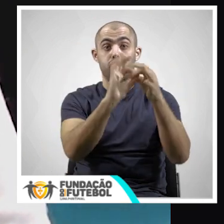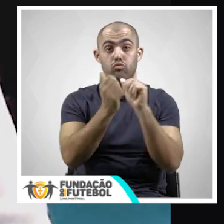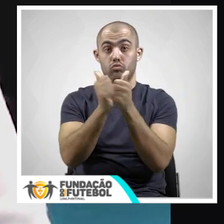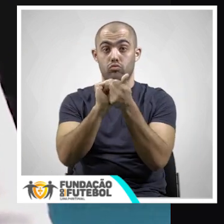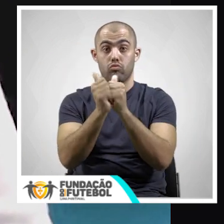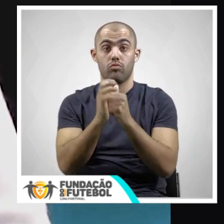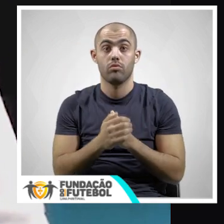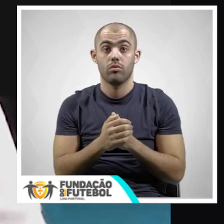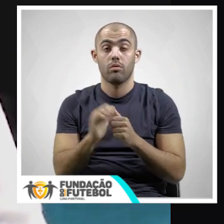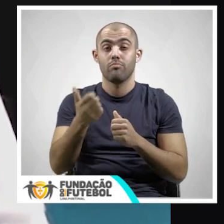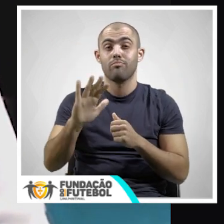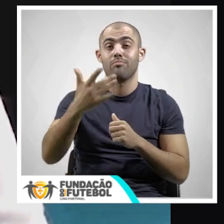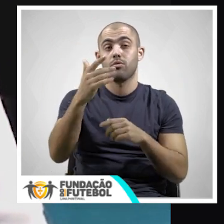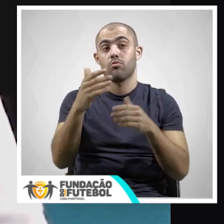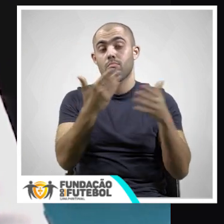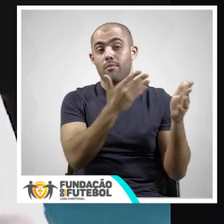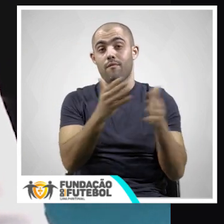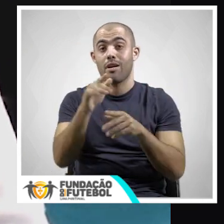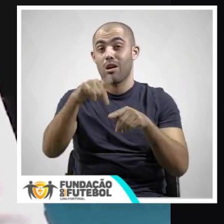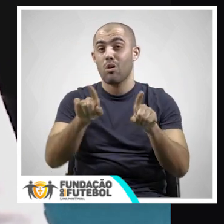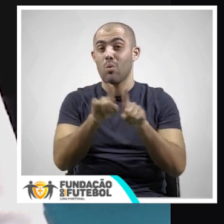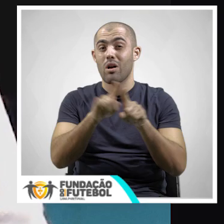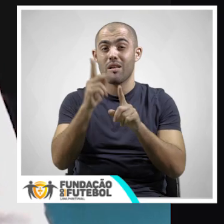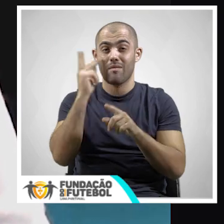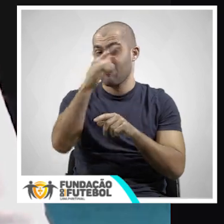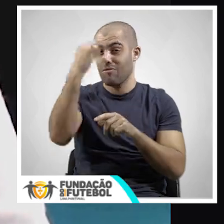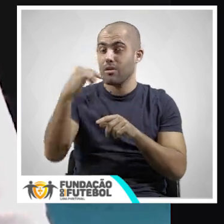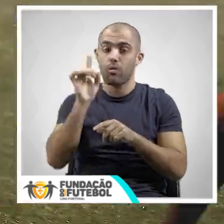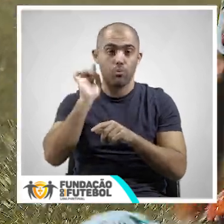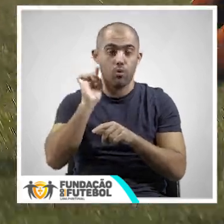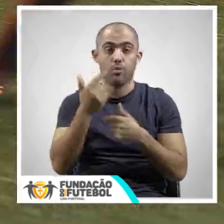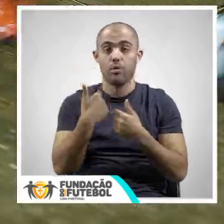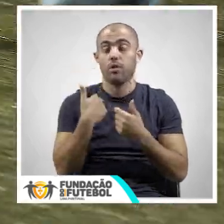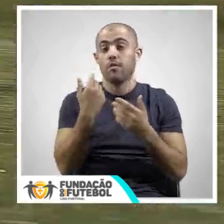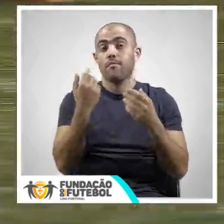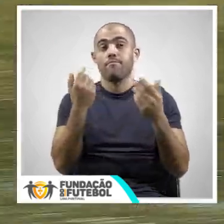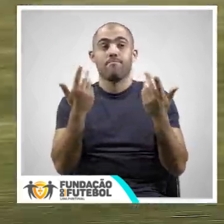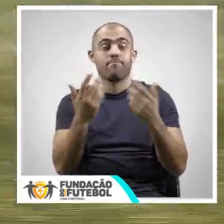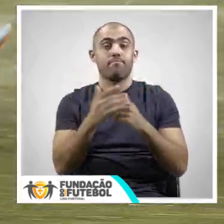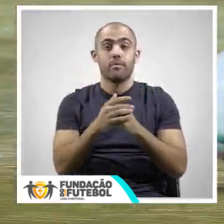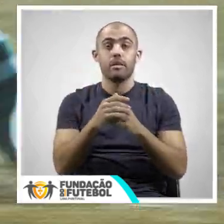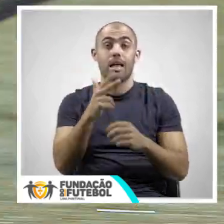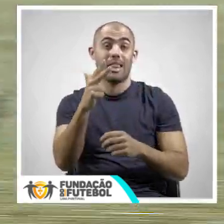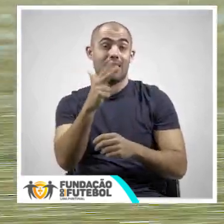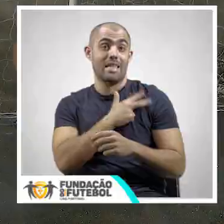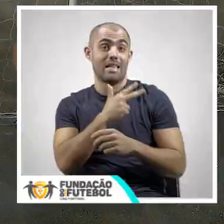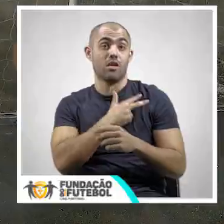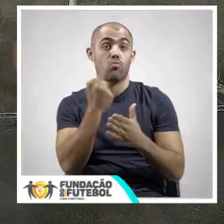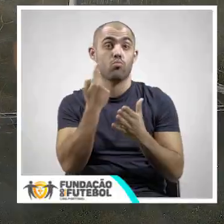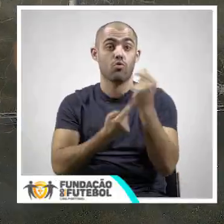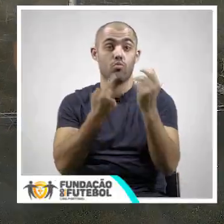ao desporto, sobretudo numa época como a que vivemos hoje em dia, são muito importantes. E o facto de a Liga ter